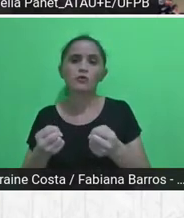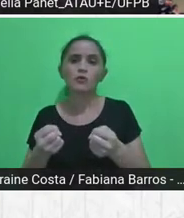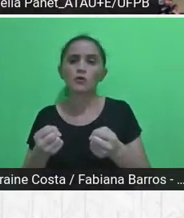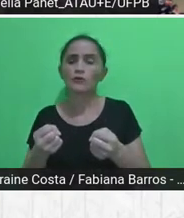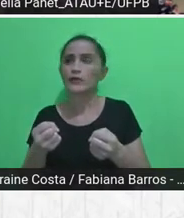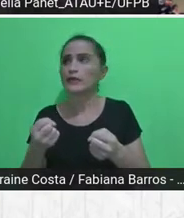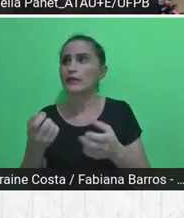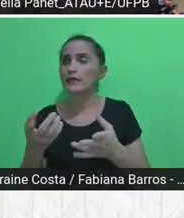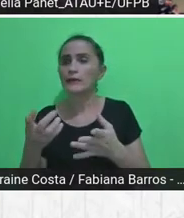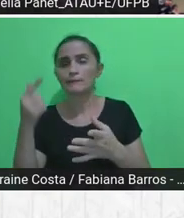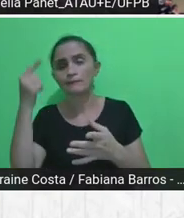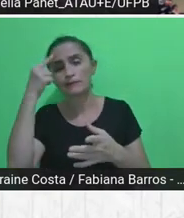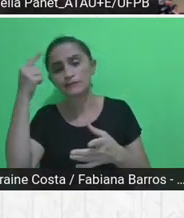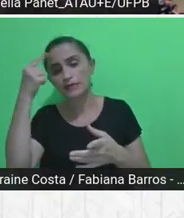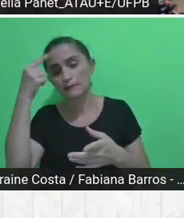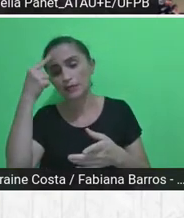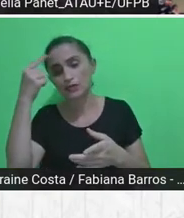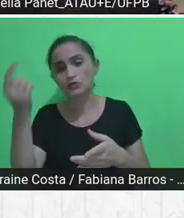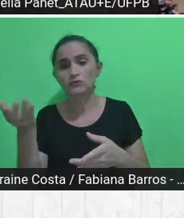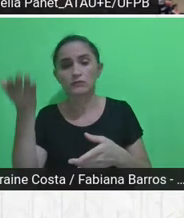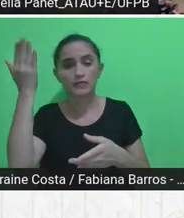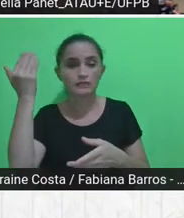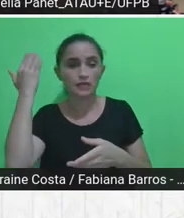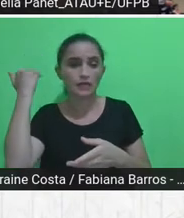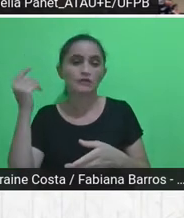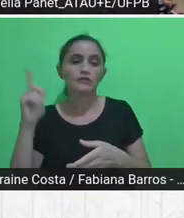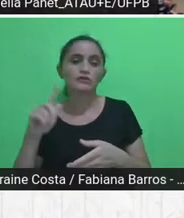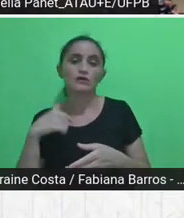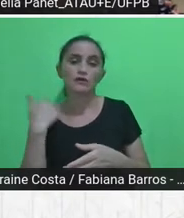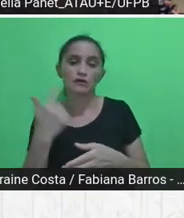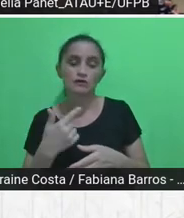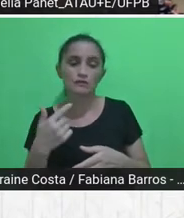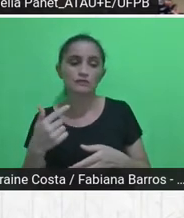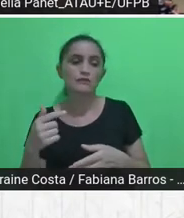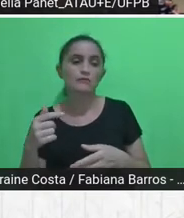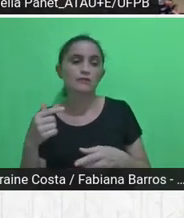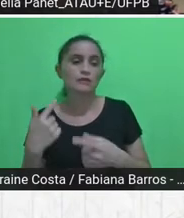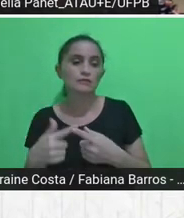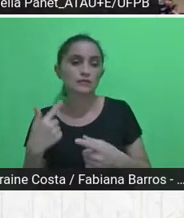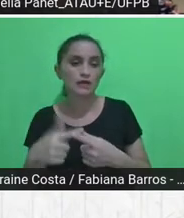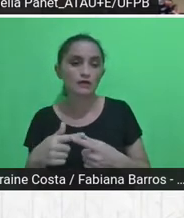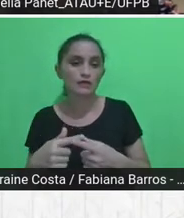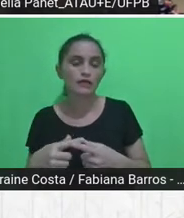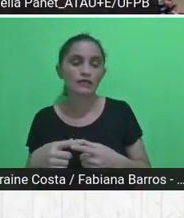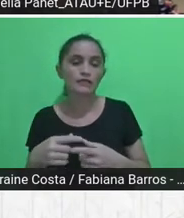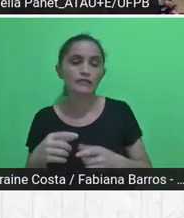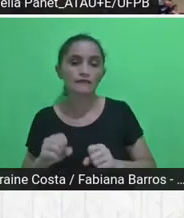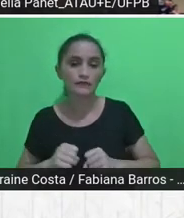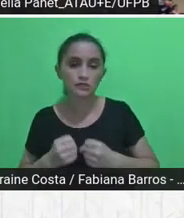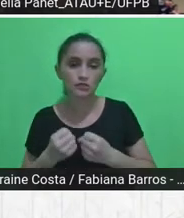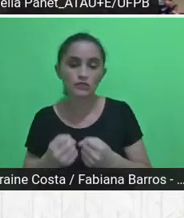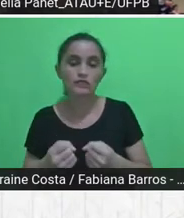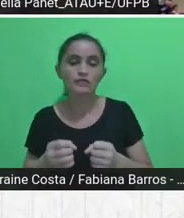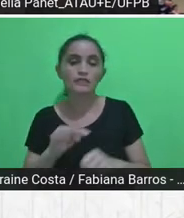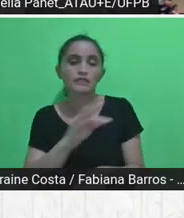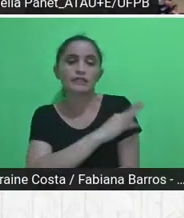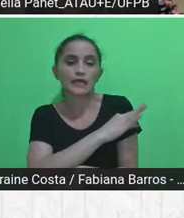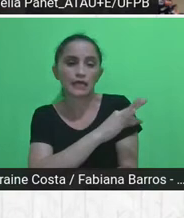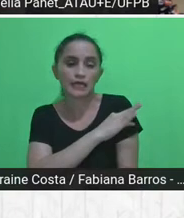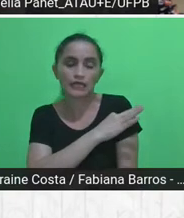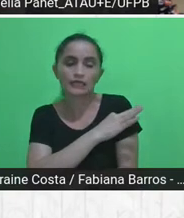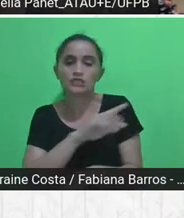diferenciar a assessoria técnica do assistencialismo foi bastante discutida, a importância do engajamento para